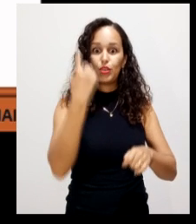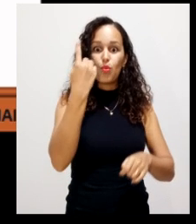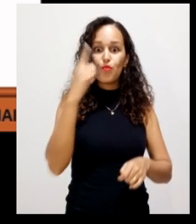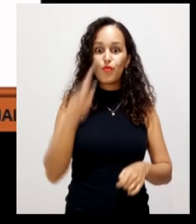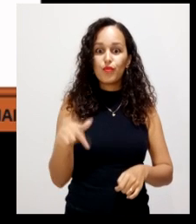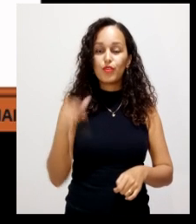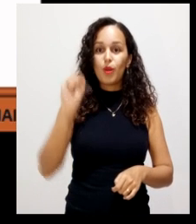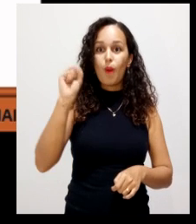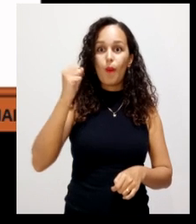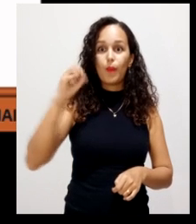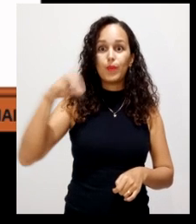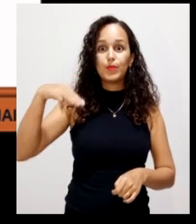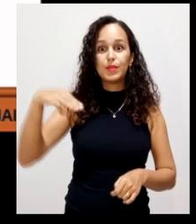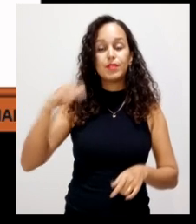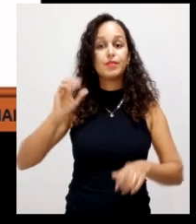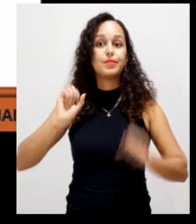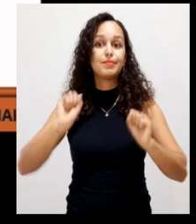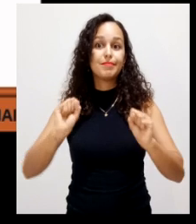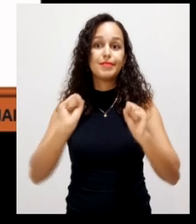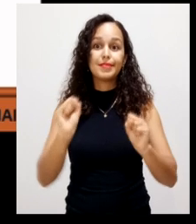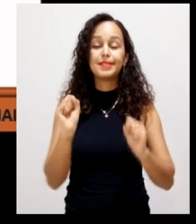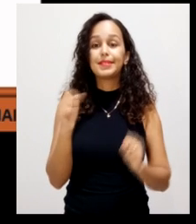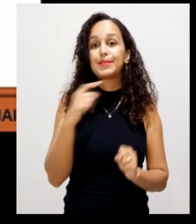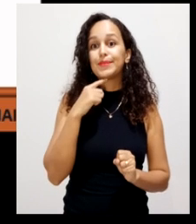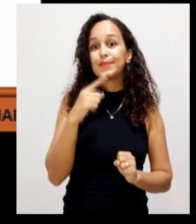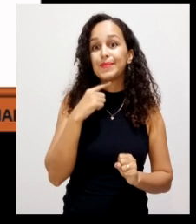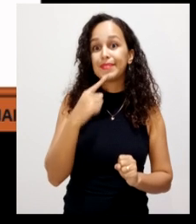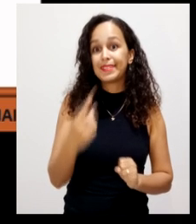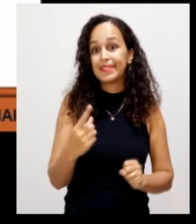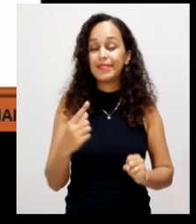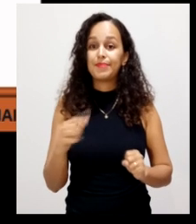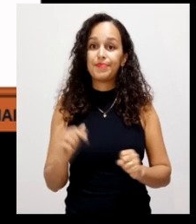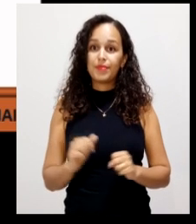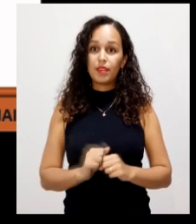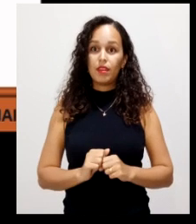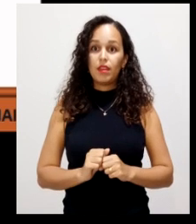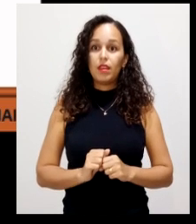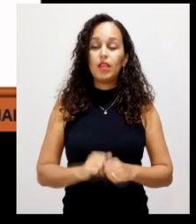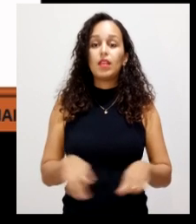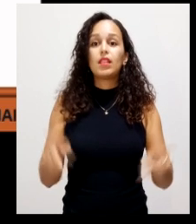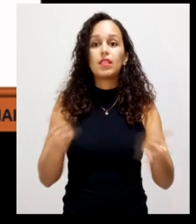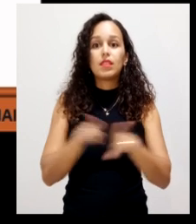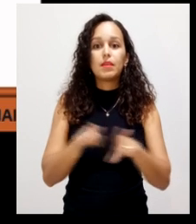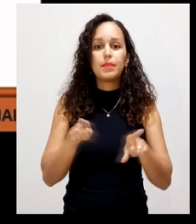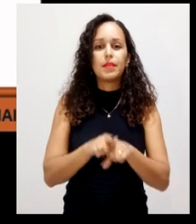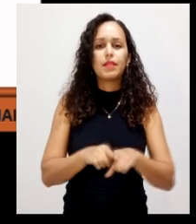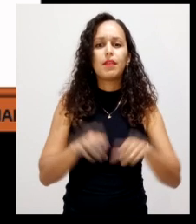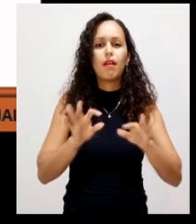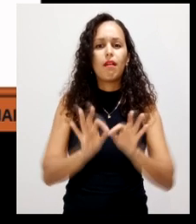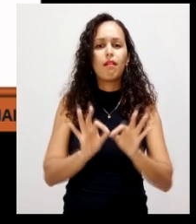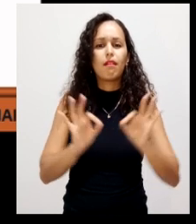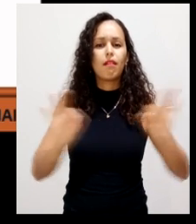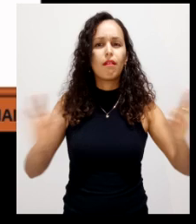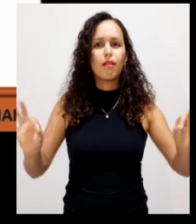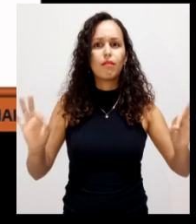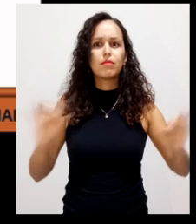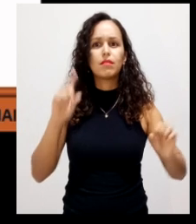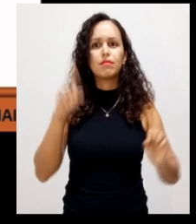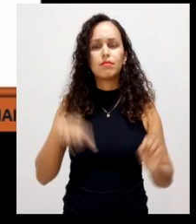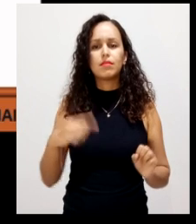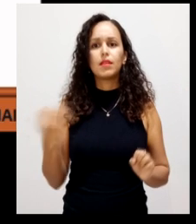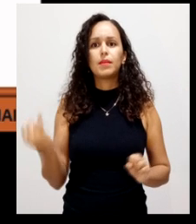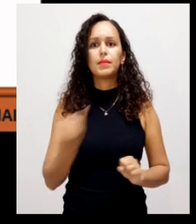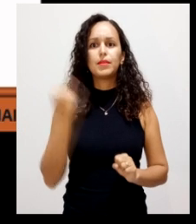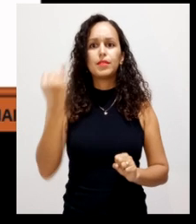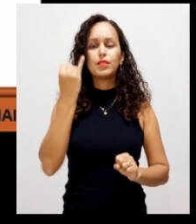Então, é necessário que seja de acordo com sua estrutura e seu porte físico também. Quanto à largura, ela é muito importante,